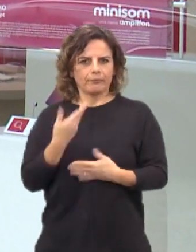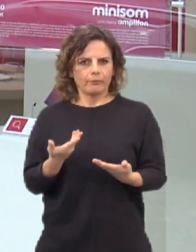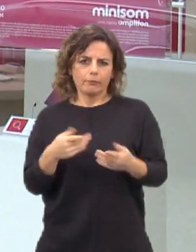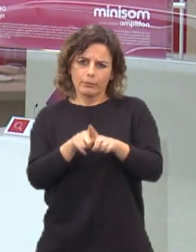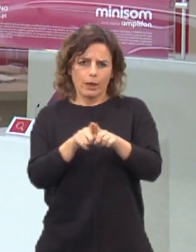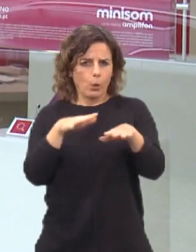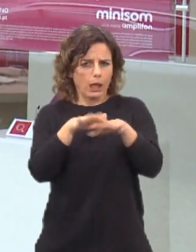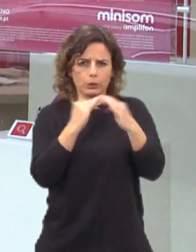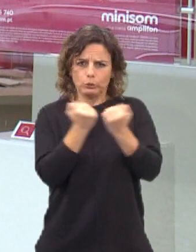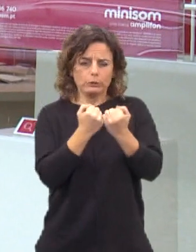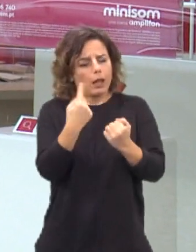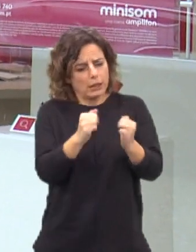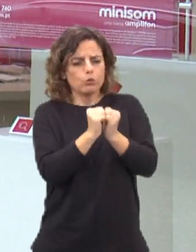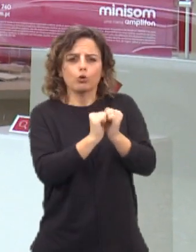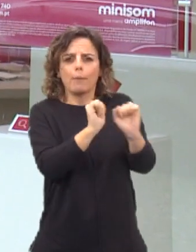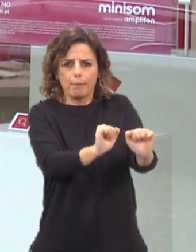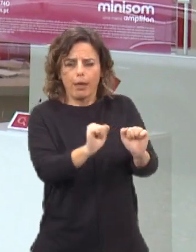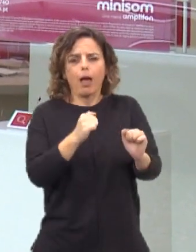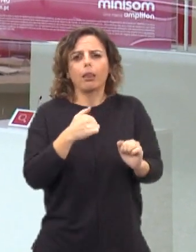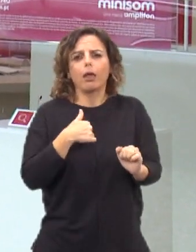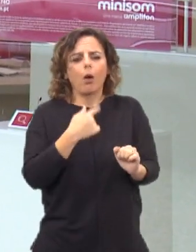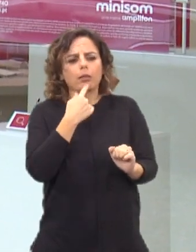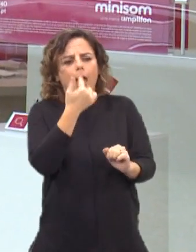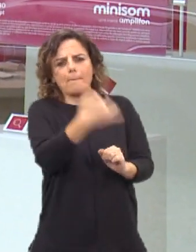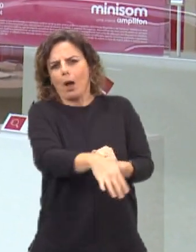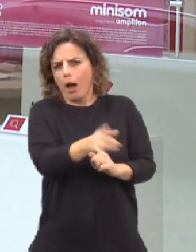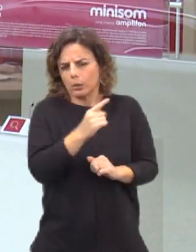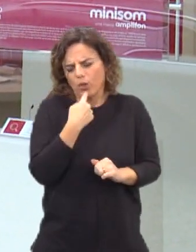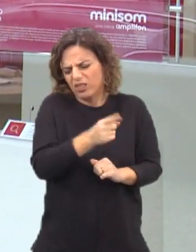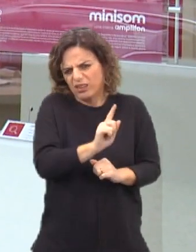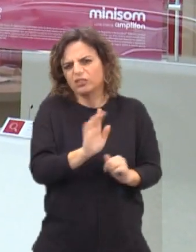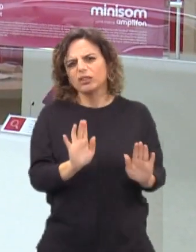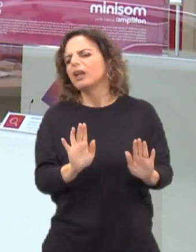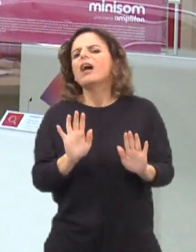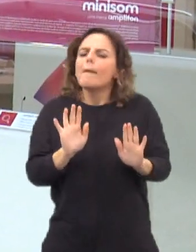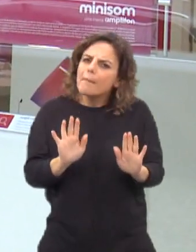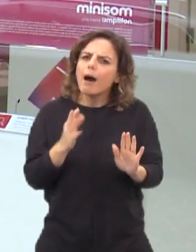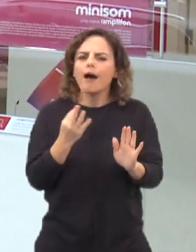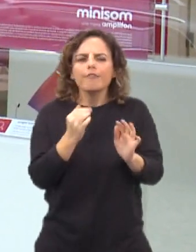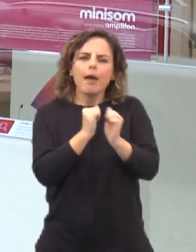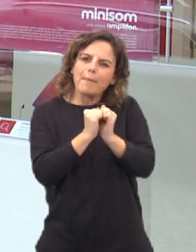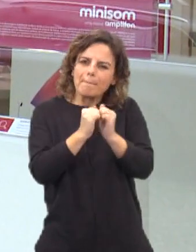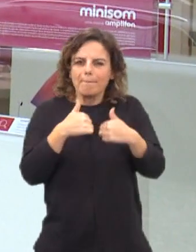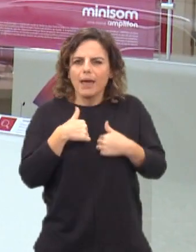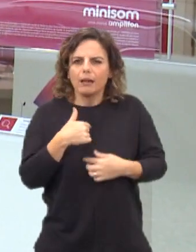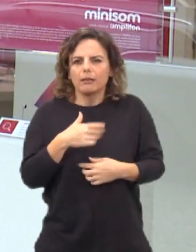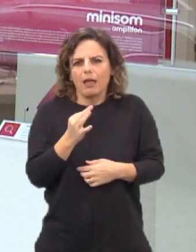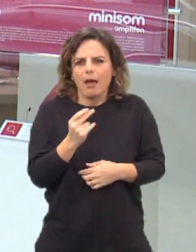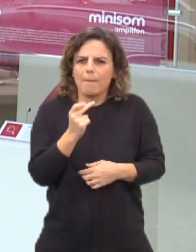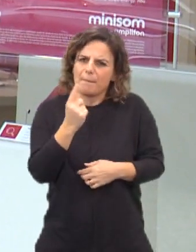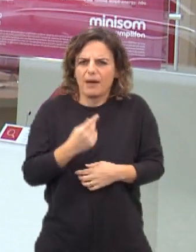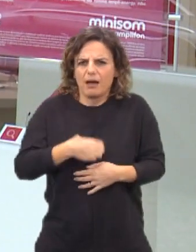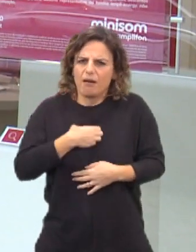das redes sociais, que têm o seu papel, pá, que eu não condeno, mas que têm tido, de facto, um papel, quanto a mim,